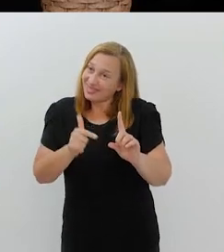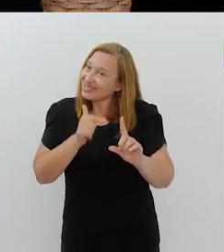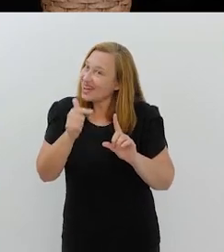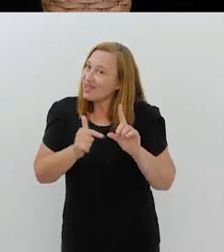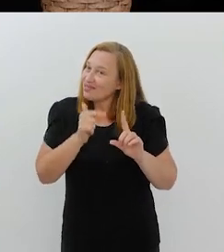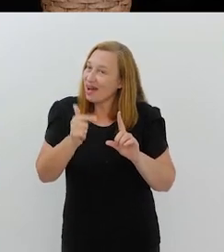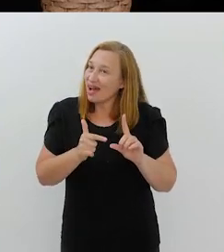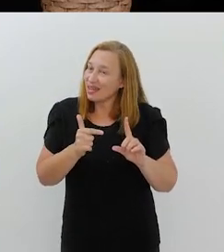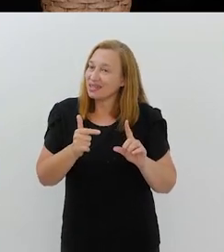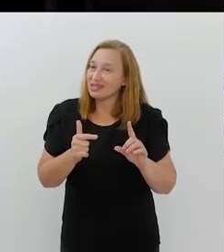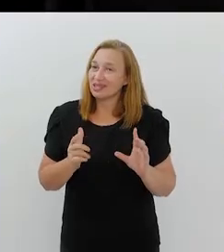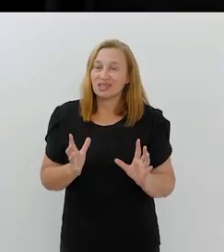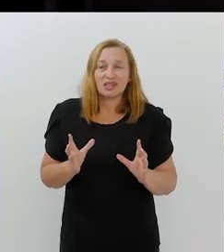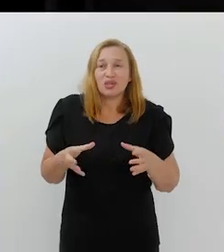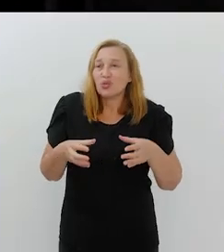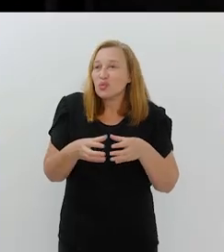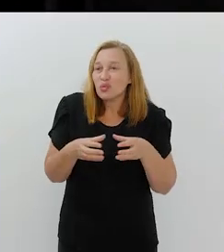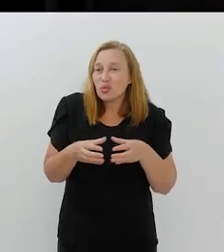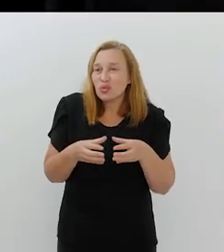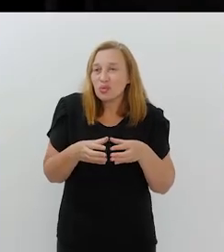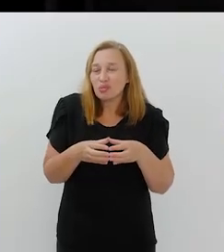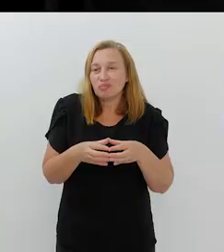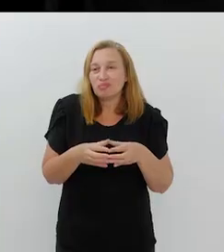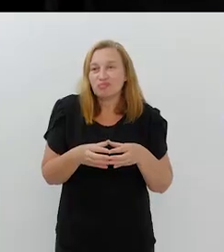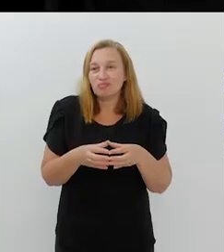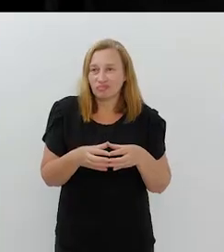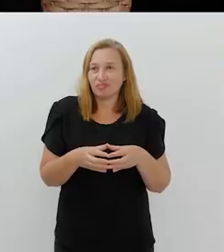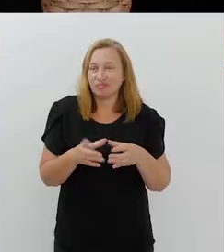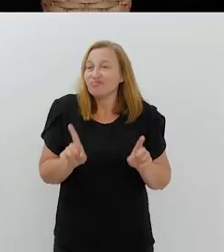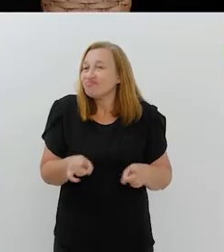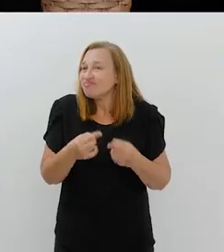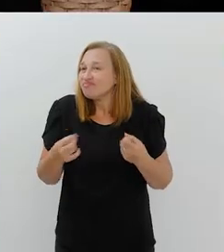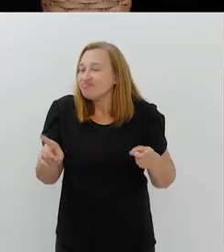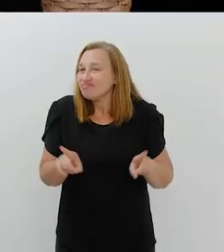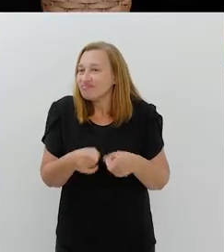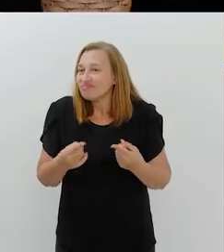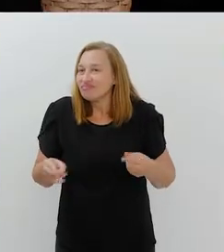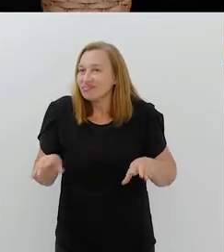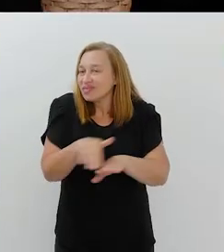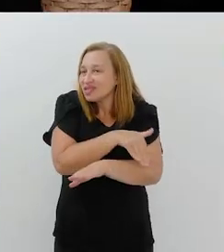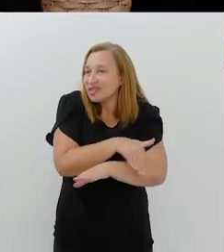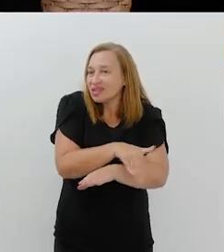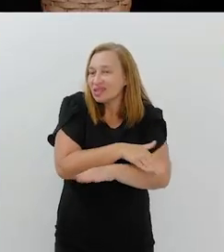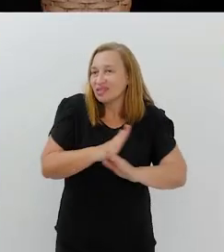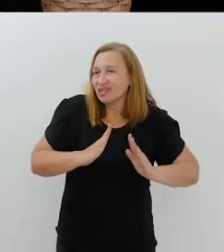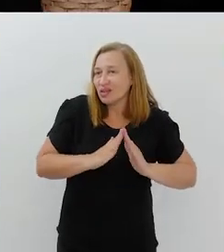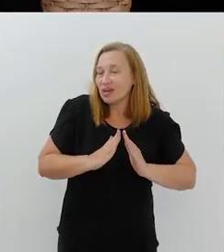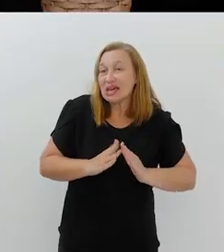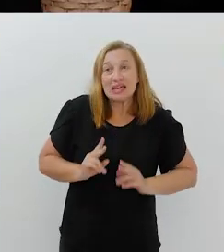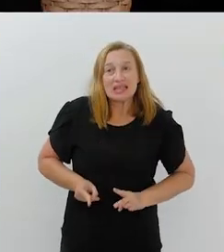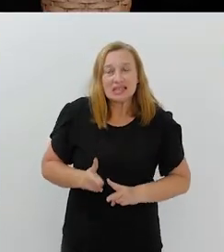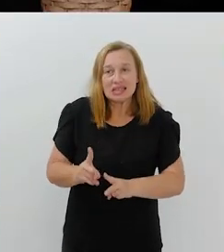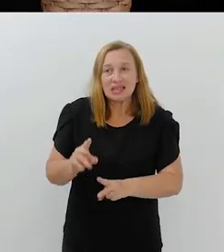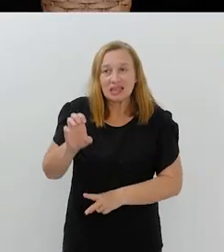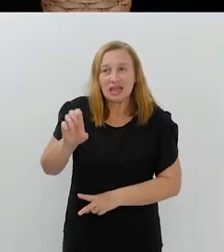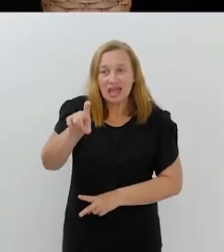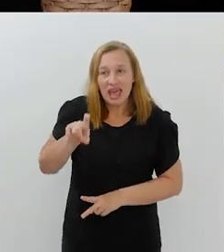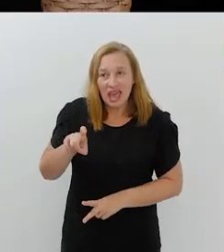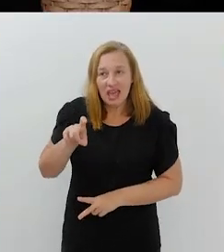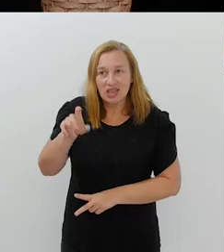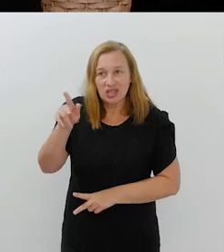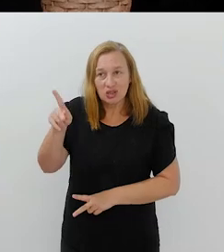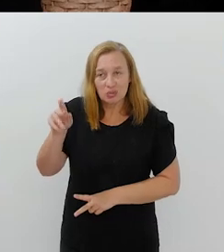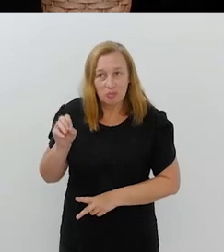admiração imensa pelo teu trabalho, até tem um coral com moradores em situação de rua. Nem deu tempo para falar. sempre na